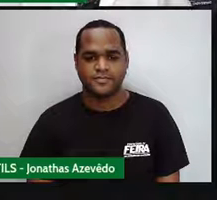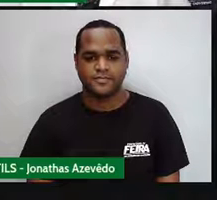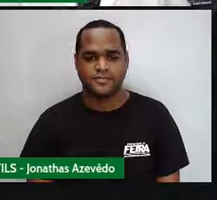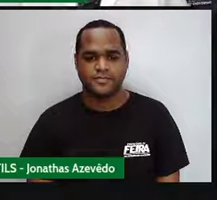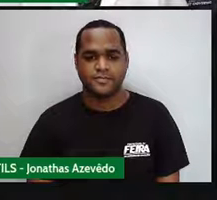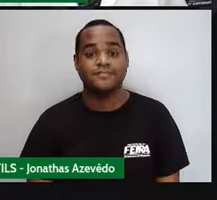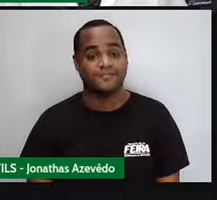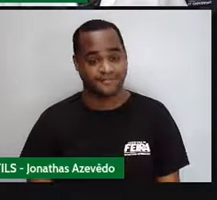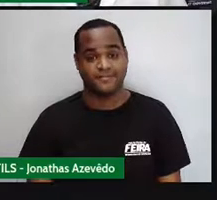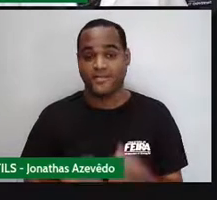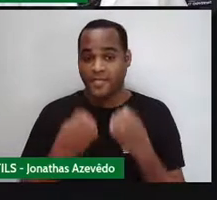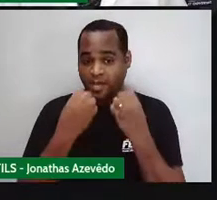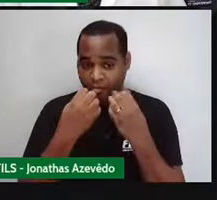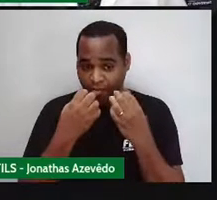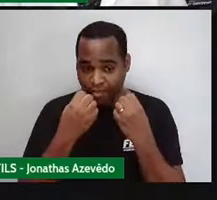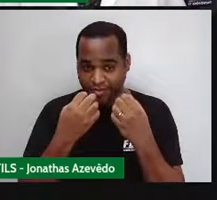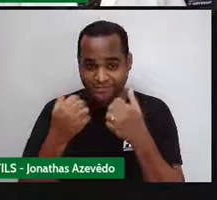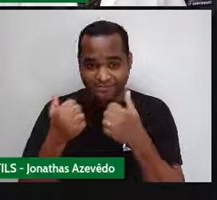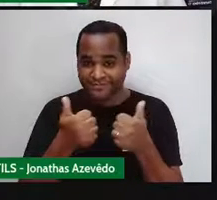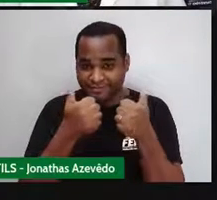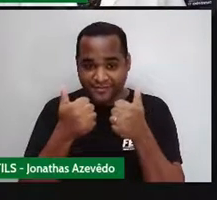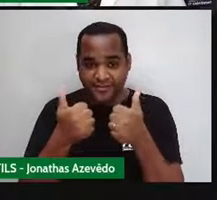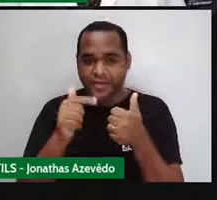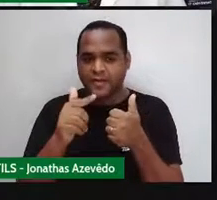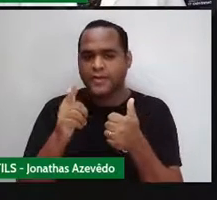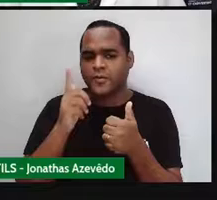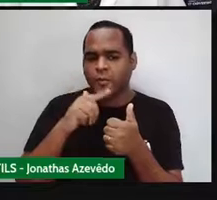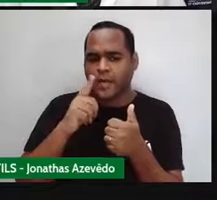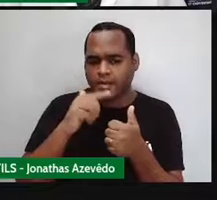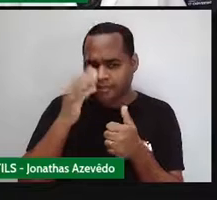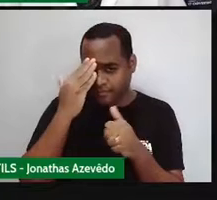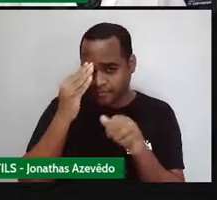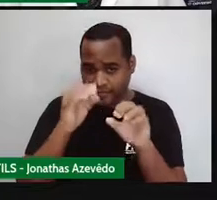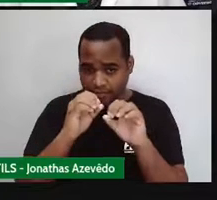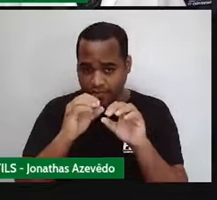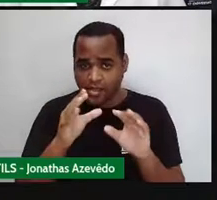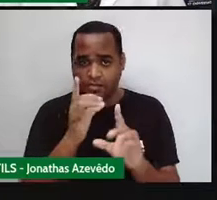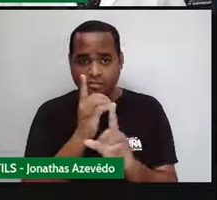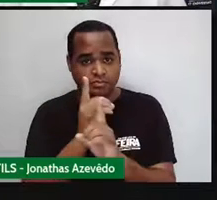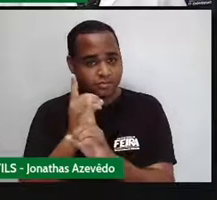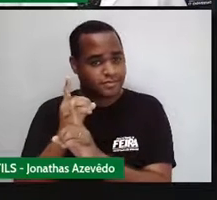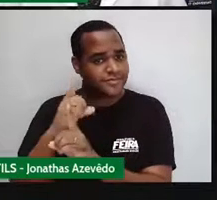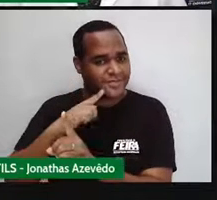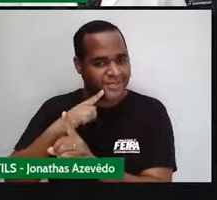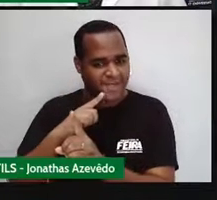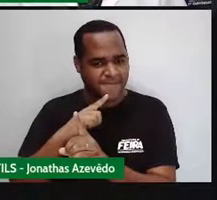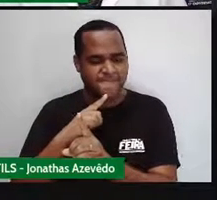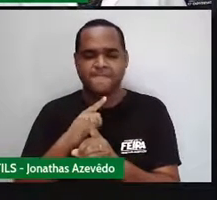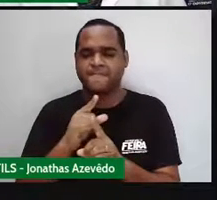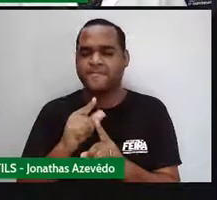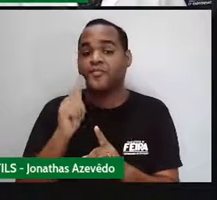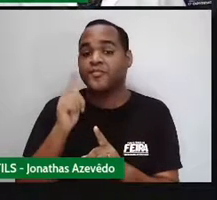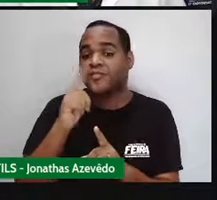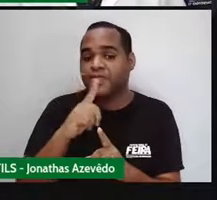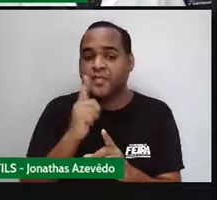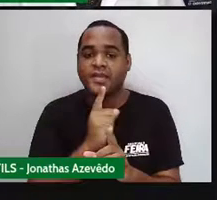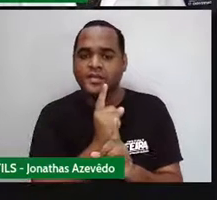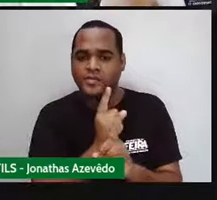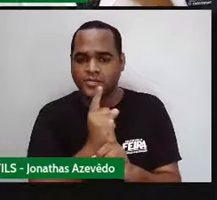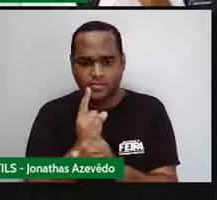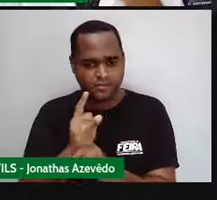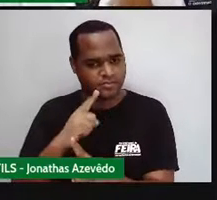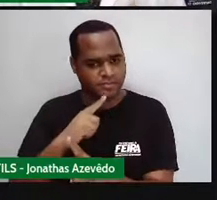Bom, e aí? Será que você consegue encontrar isso? Será que você encontrou?